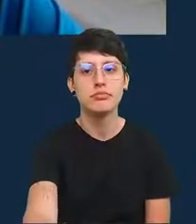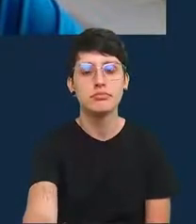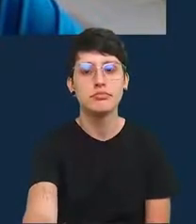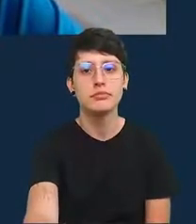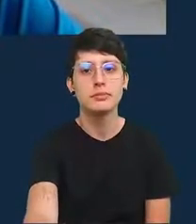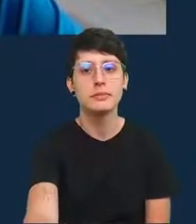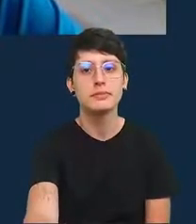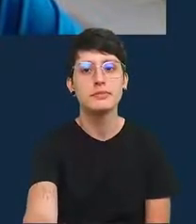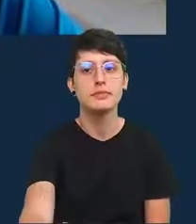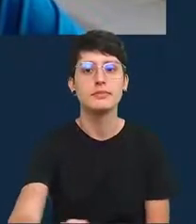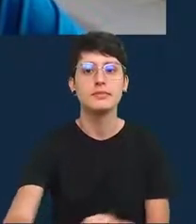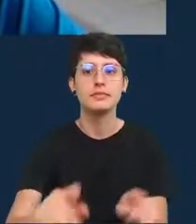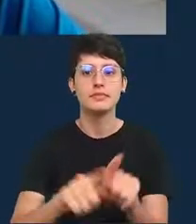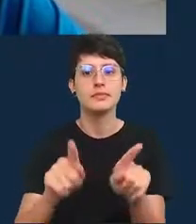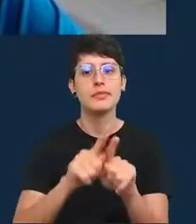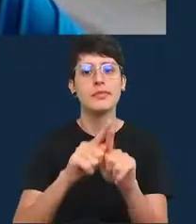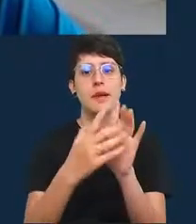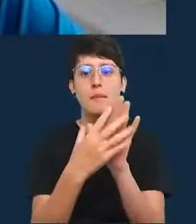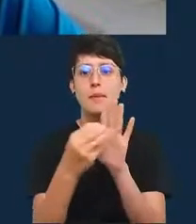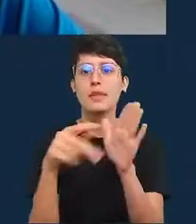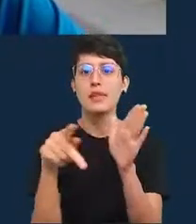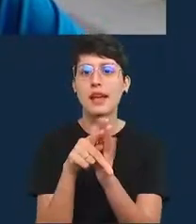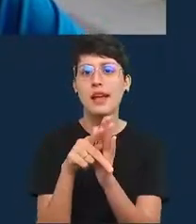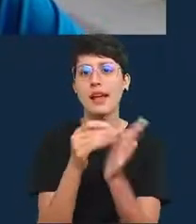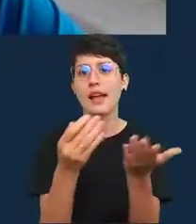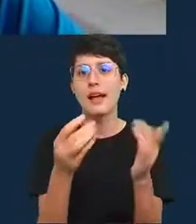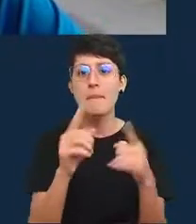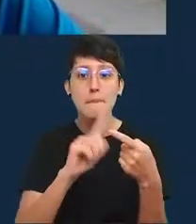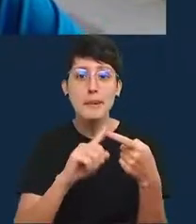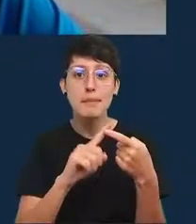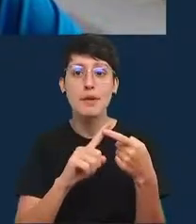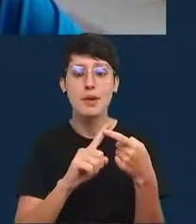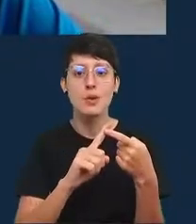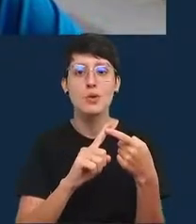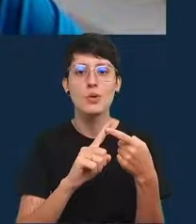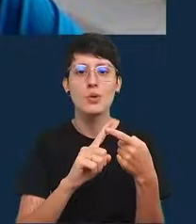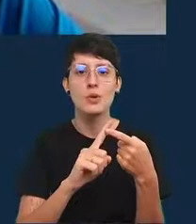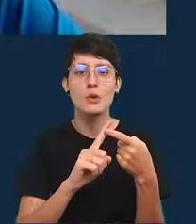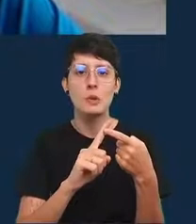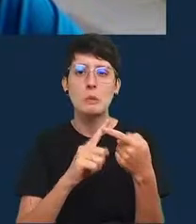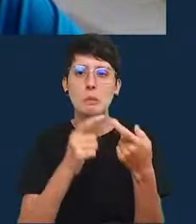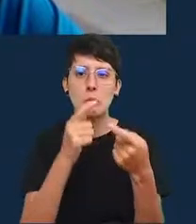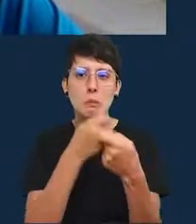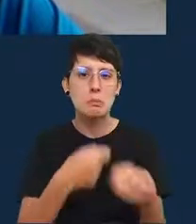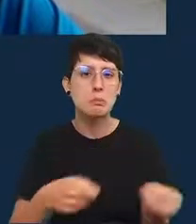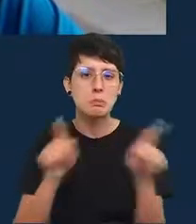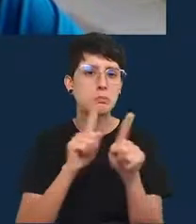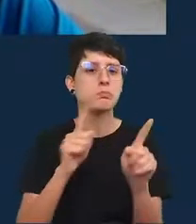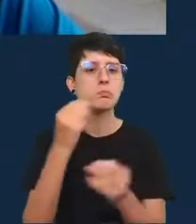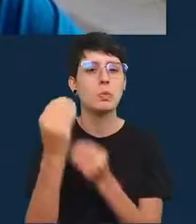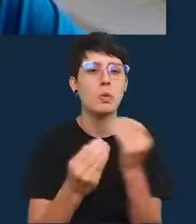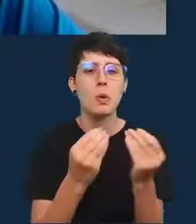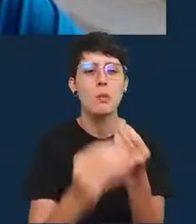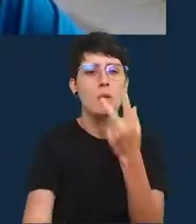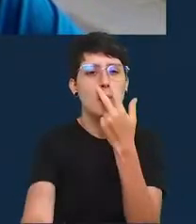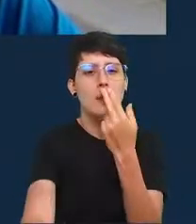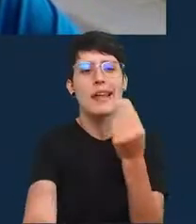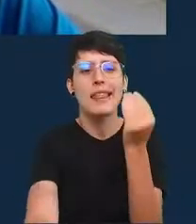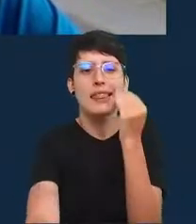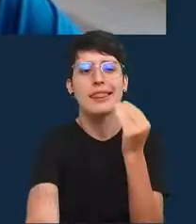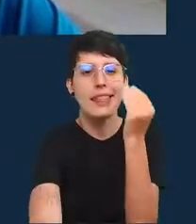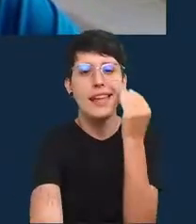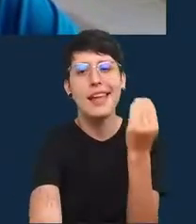que são modelos baseados em árvores o primeiro é que são muito flexíveis no sentido de que não